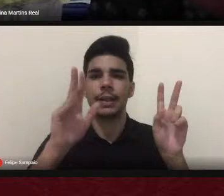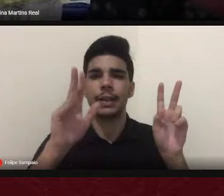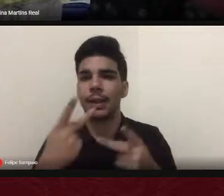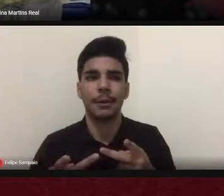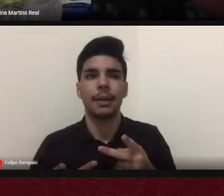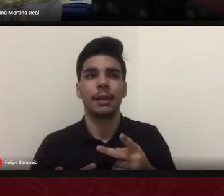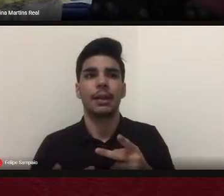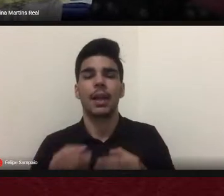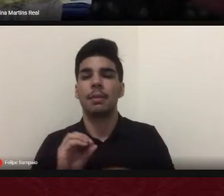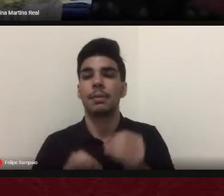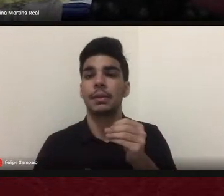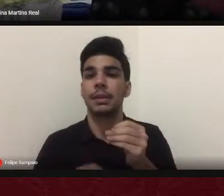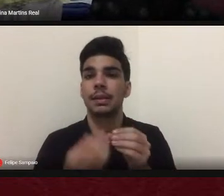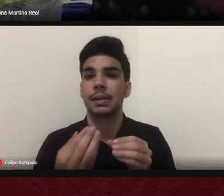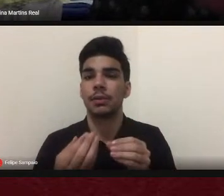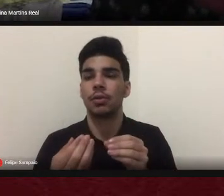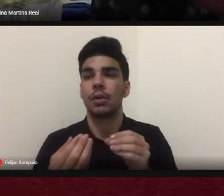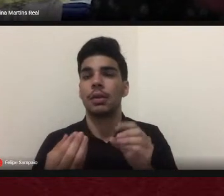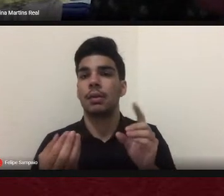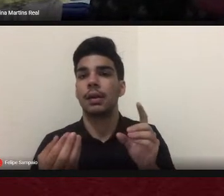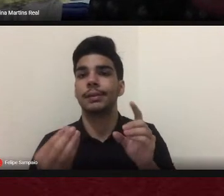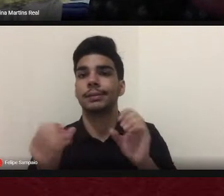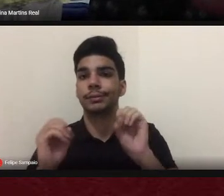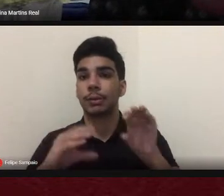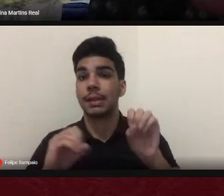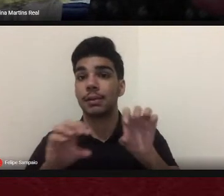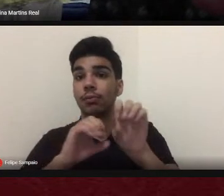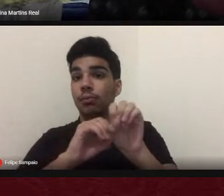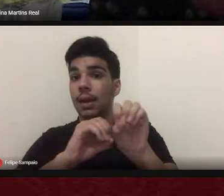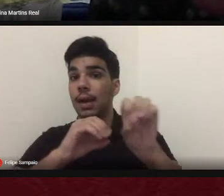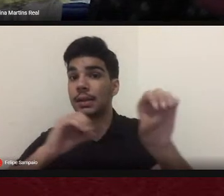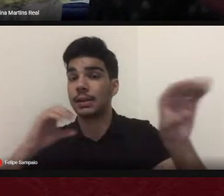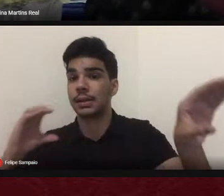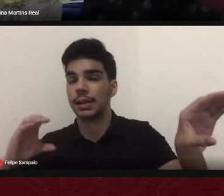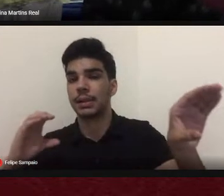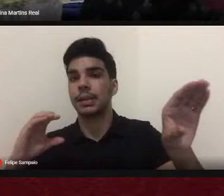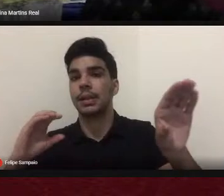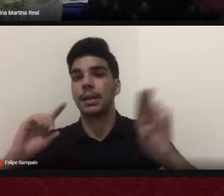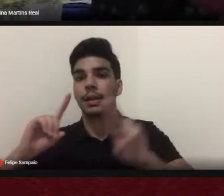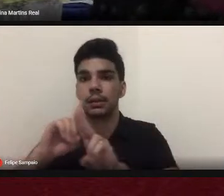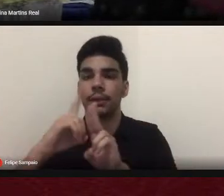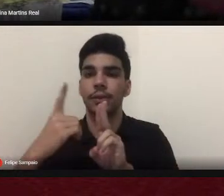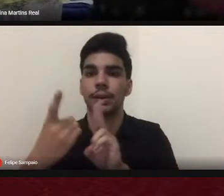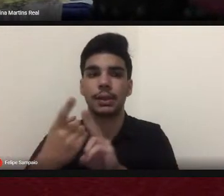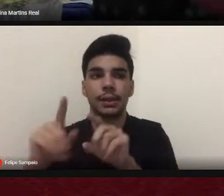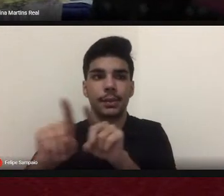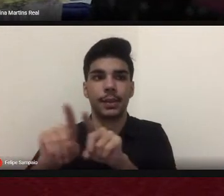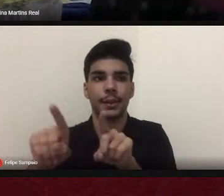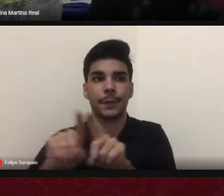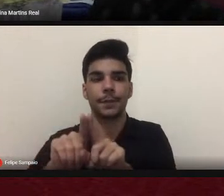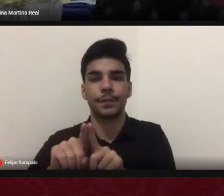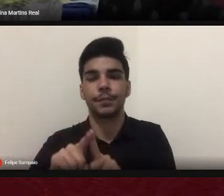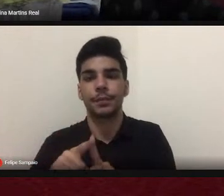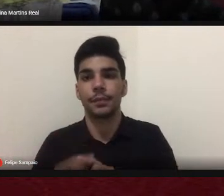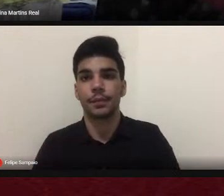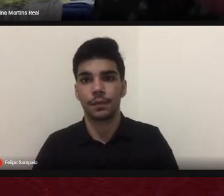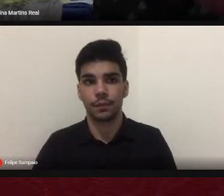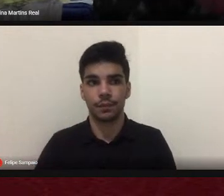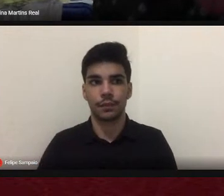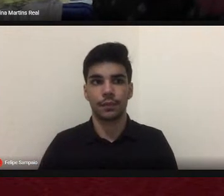UFGD. Foi escrito pela professora, que atuou no programa de pós-graduação em educação da UFGD,